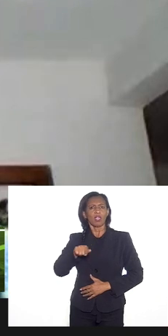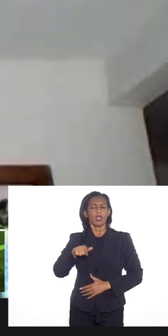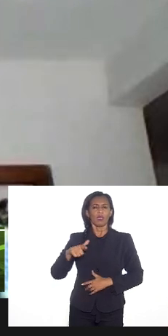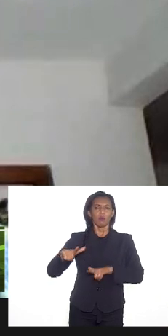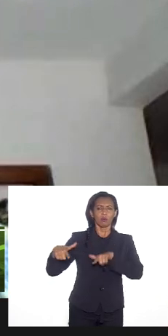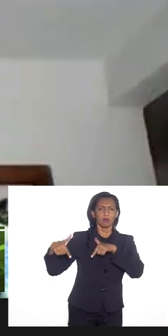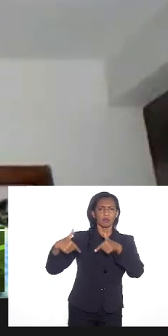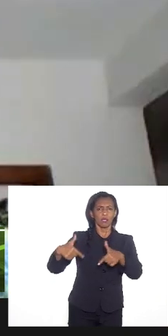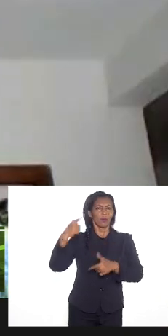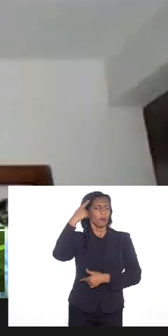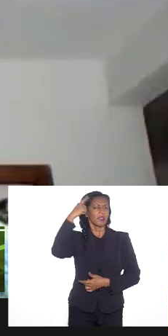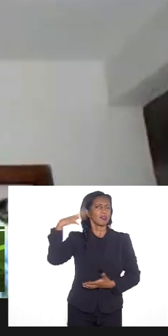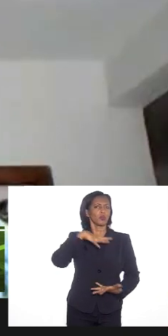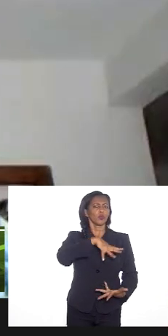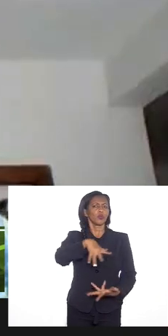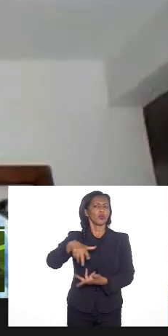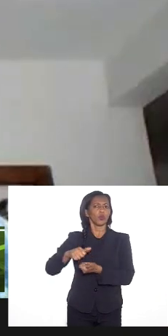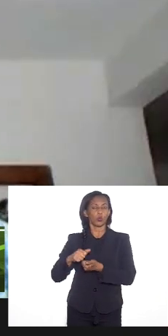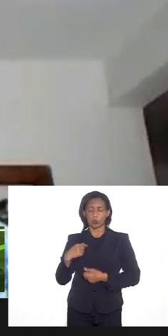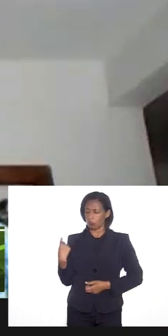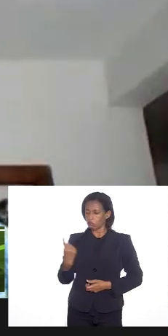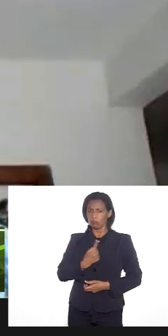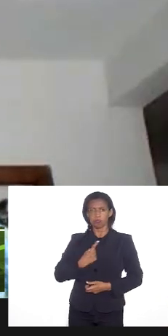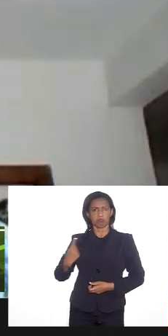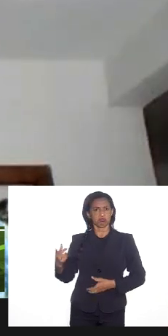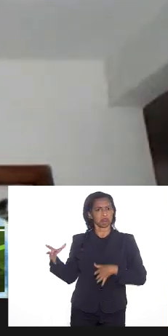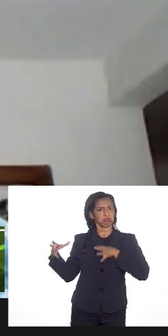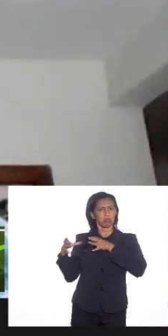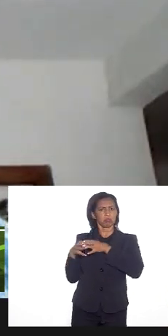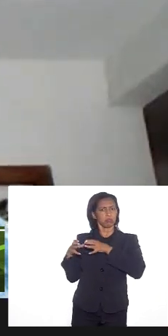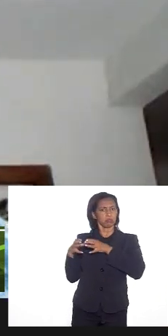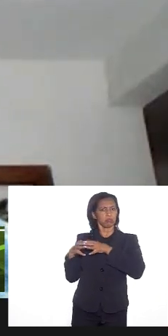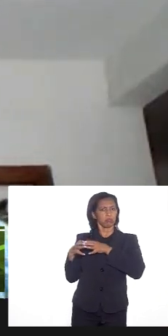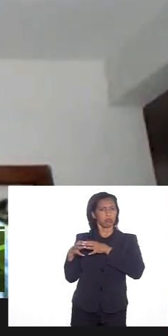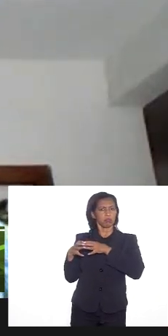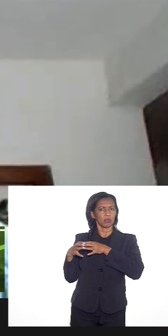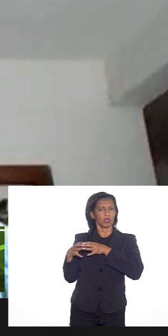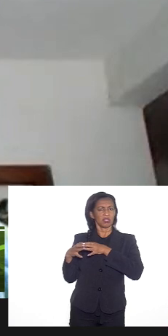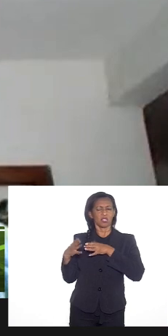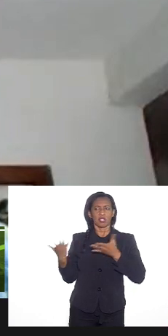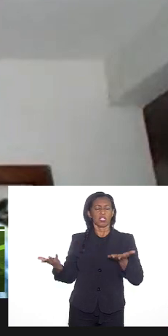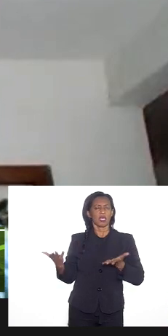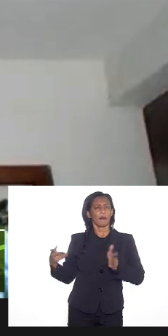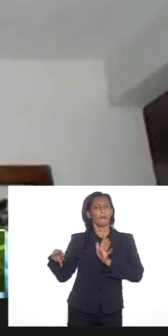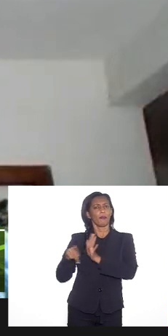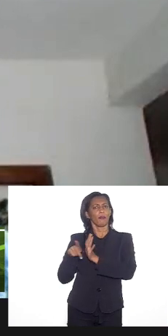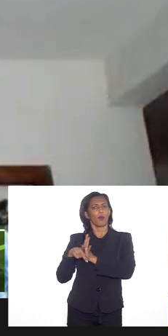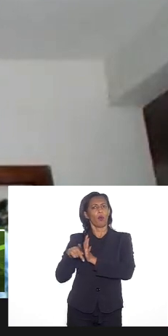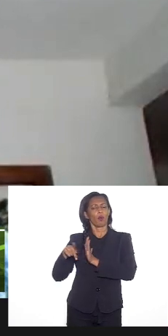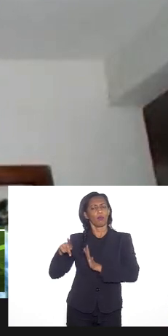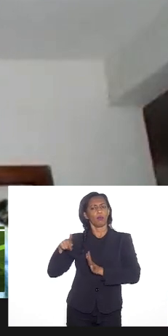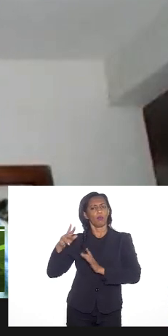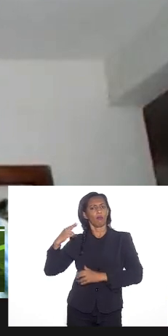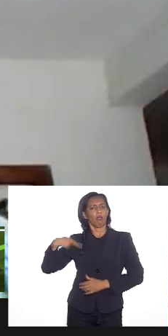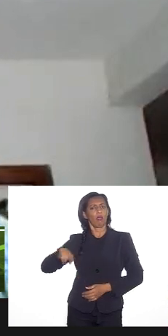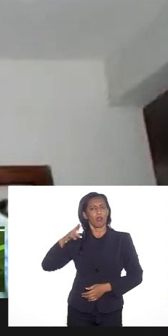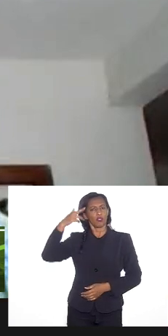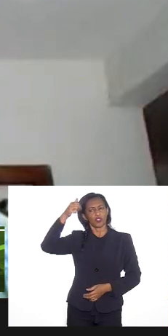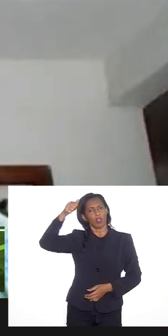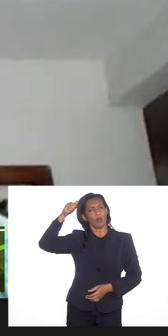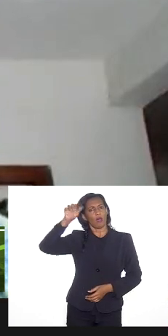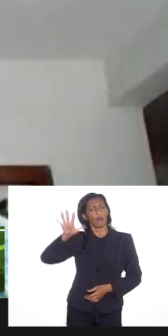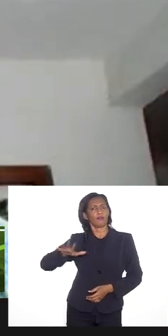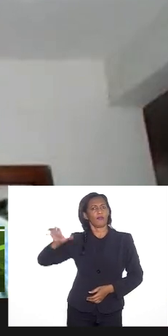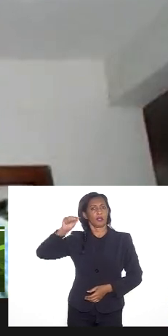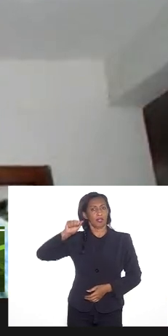pensamos um mundo somente para nós que seja de religião de matriz africana mas de nossos